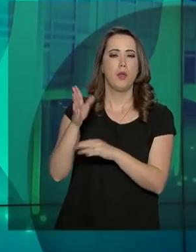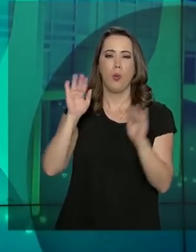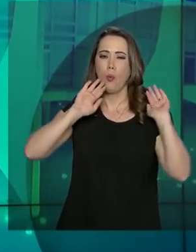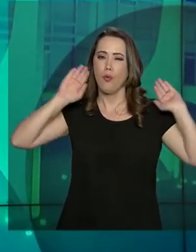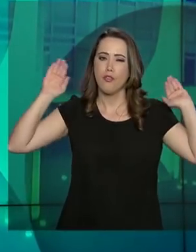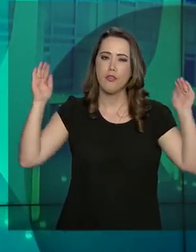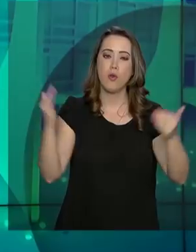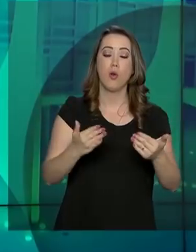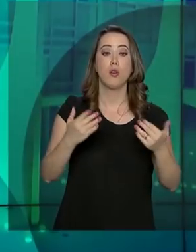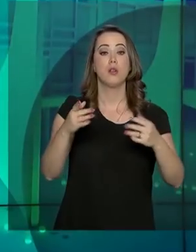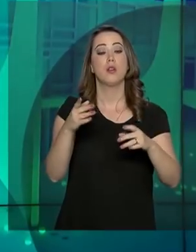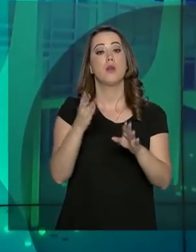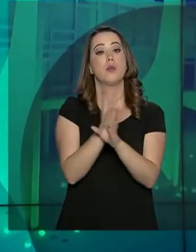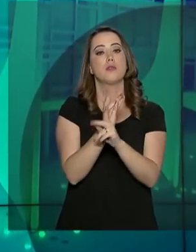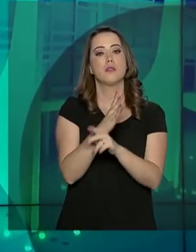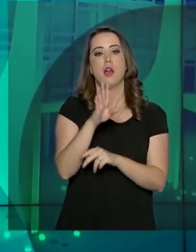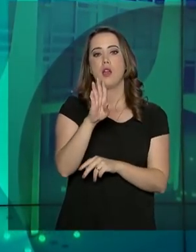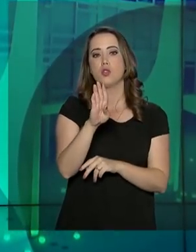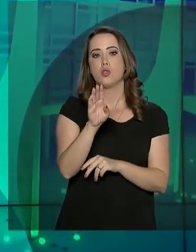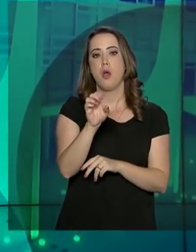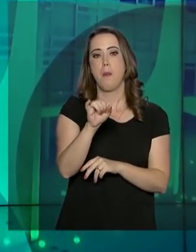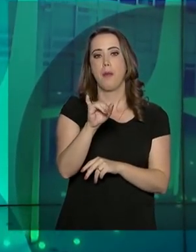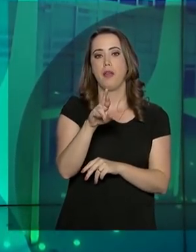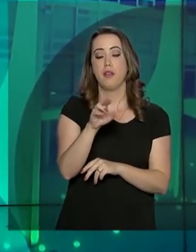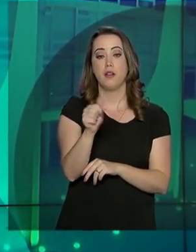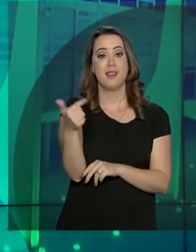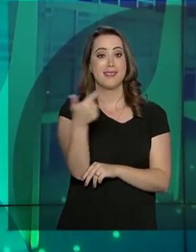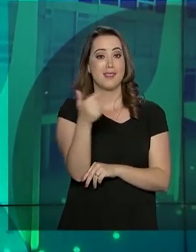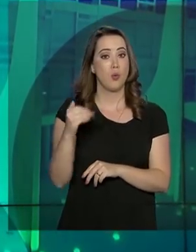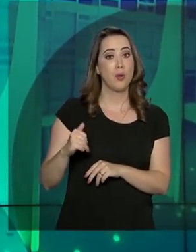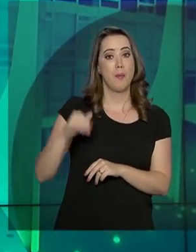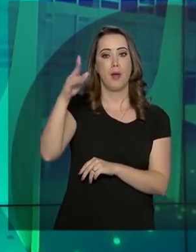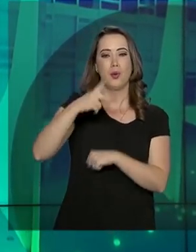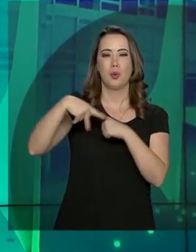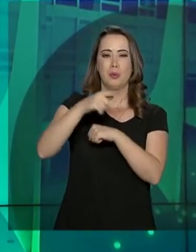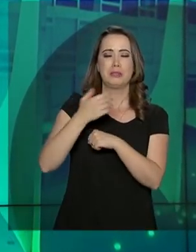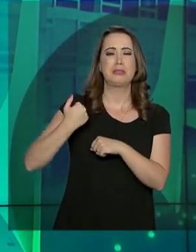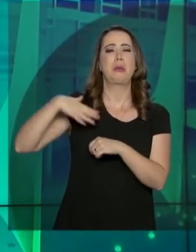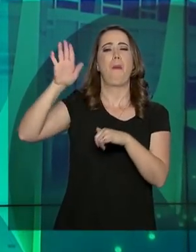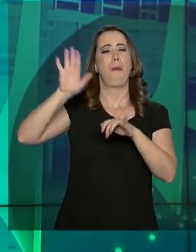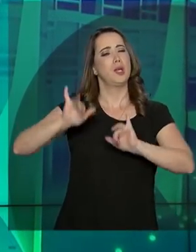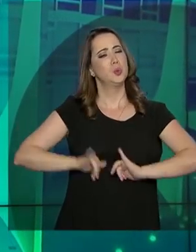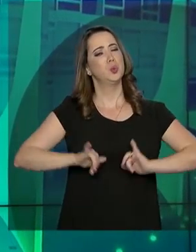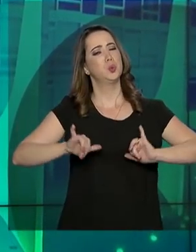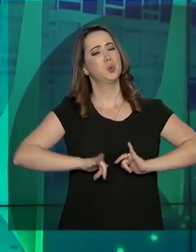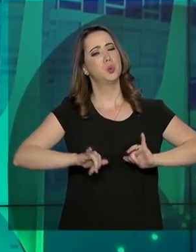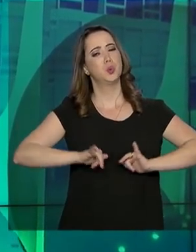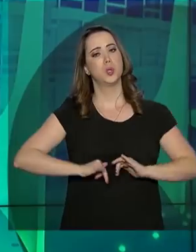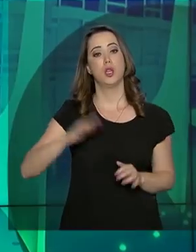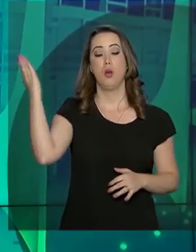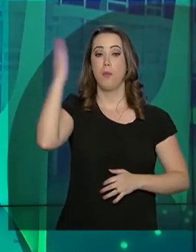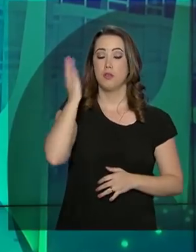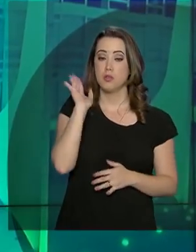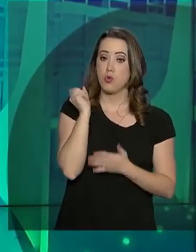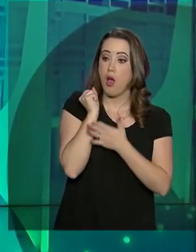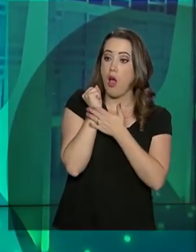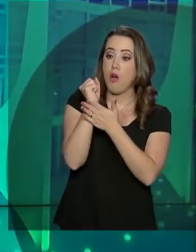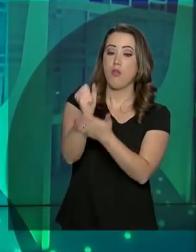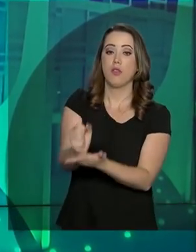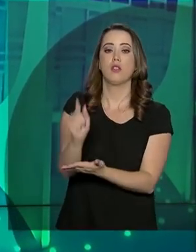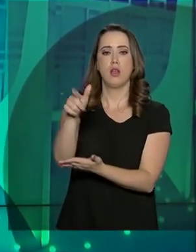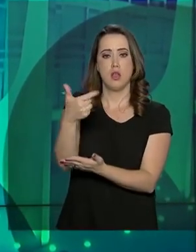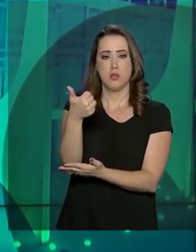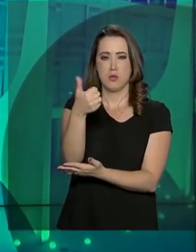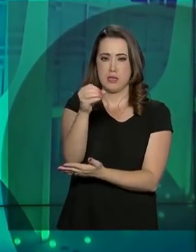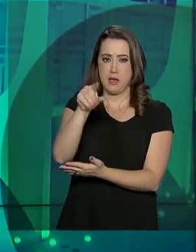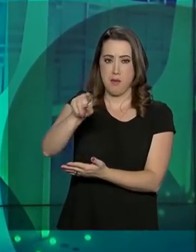cidade de Beira, a segunda maior do país e a mais afetada. O Brasil já havia anunciado a doação de 100